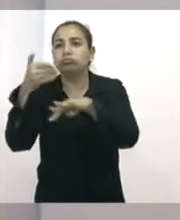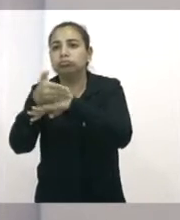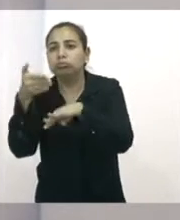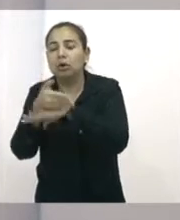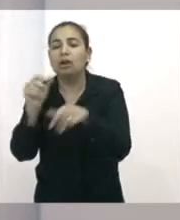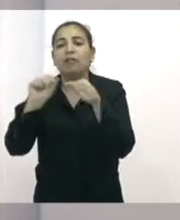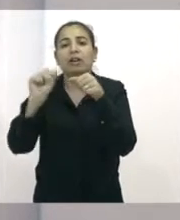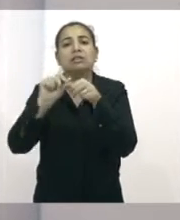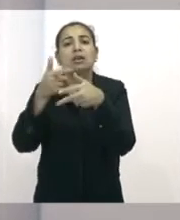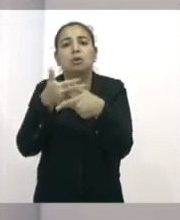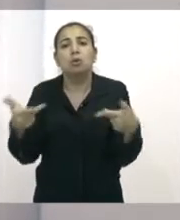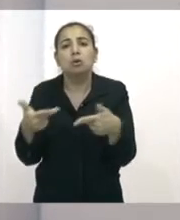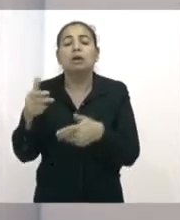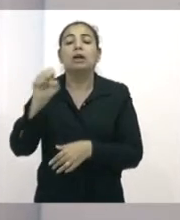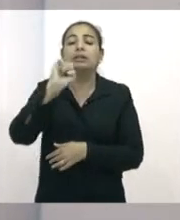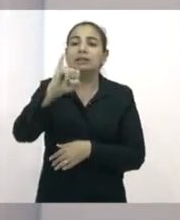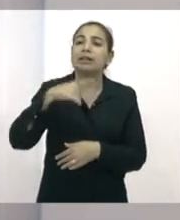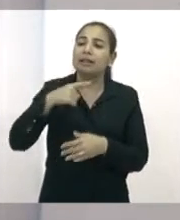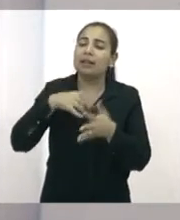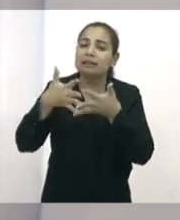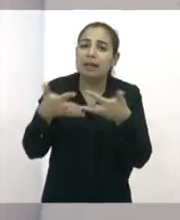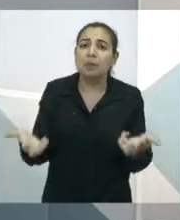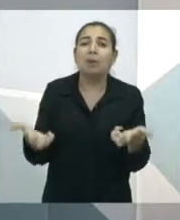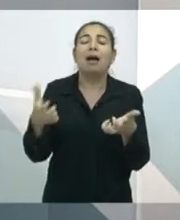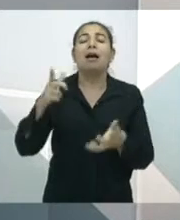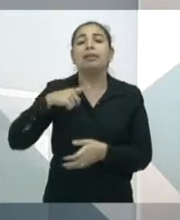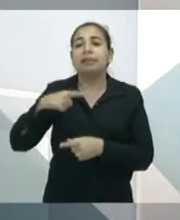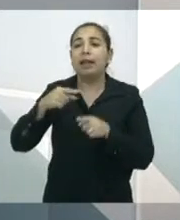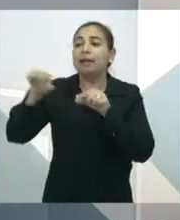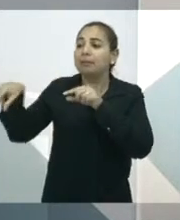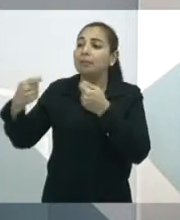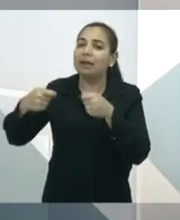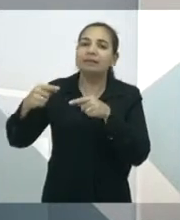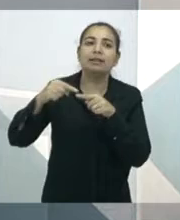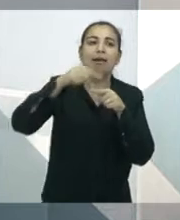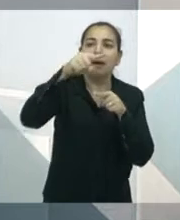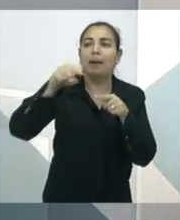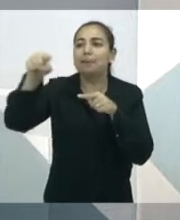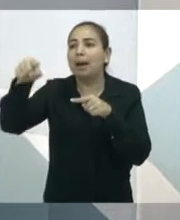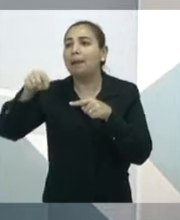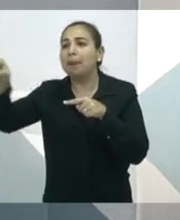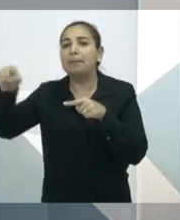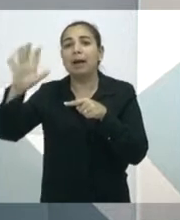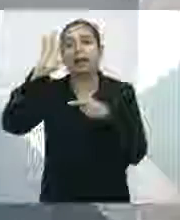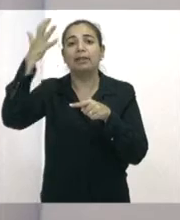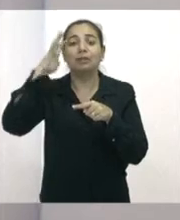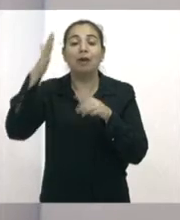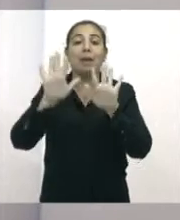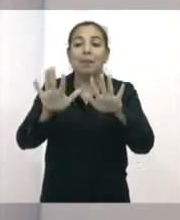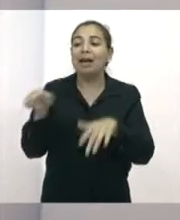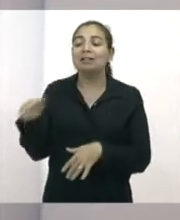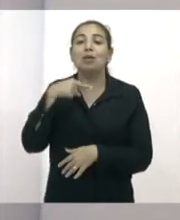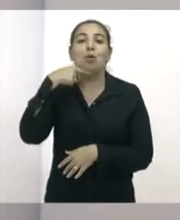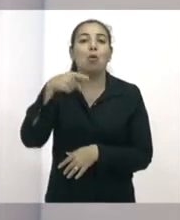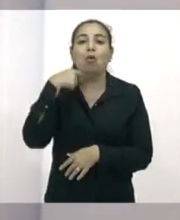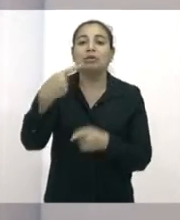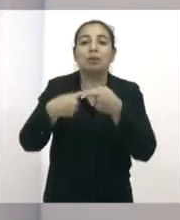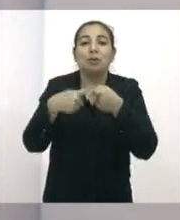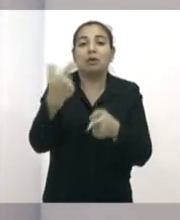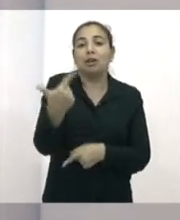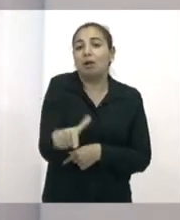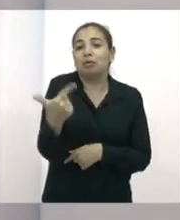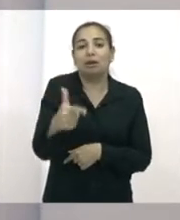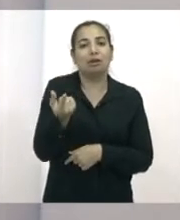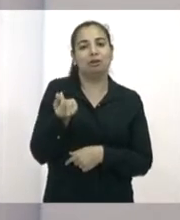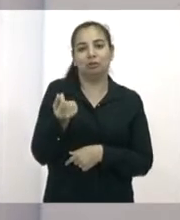alimentícia, separação do agressor. Tudo isso demanda deslocamento. Muitas vezes, essa mulher não tem como garantir o seu deslocamento para poder garantir